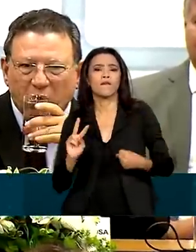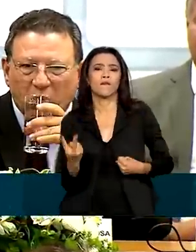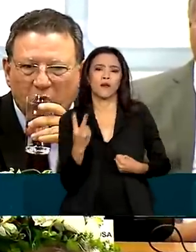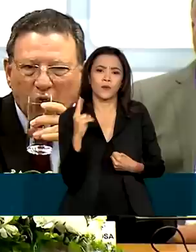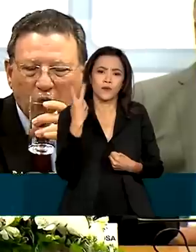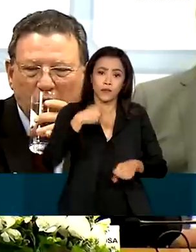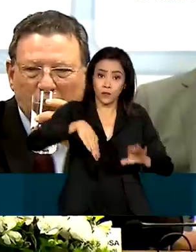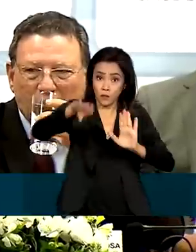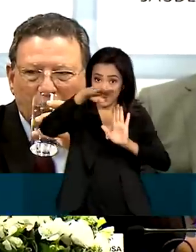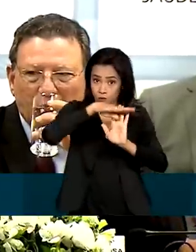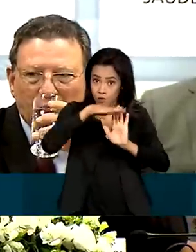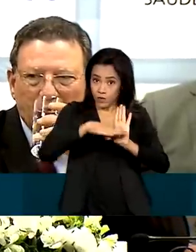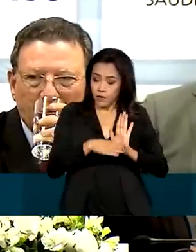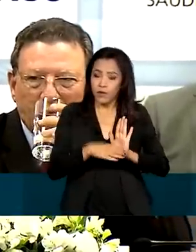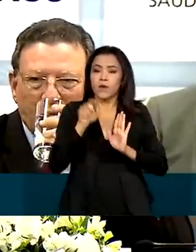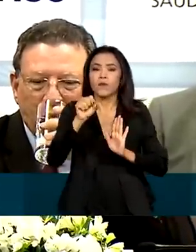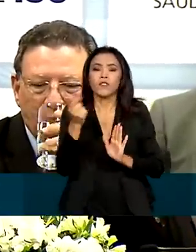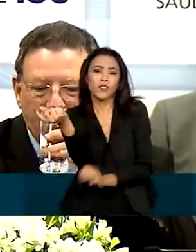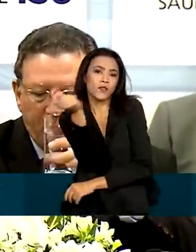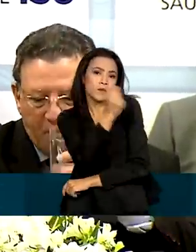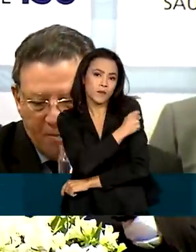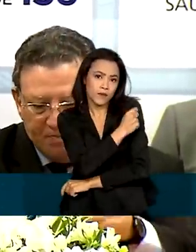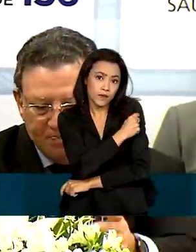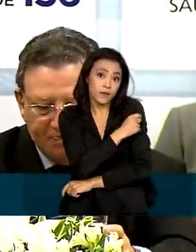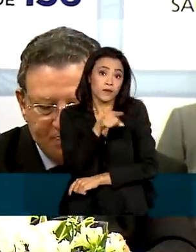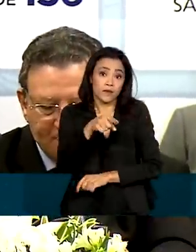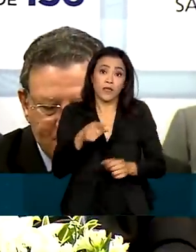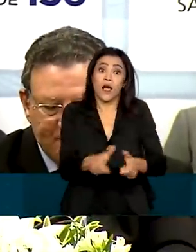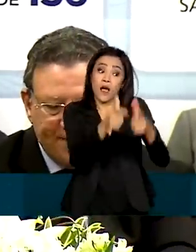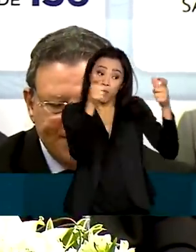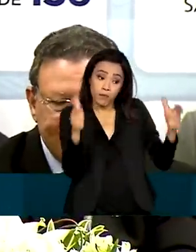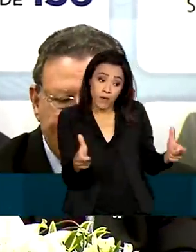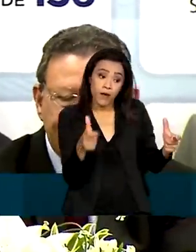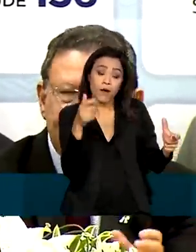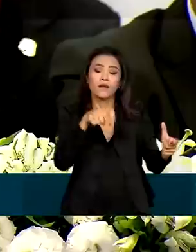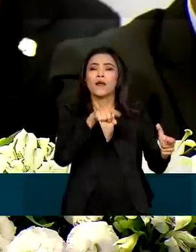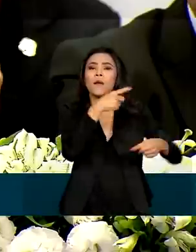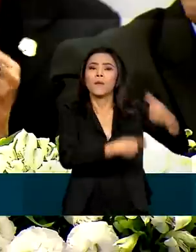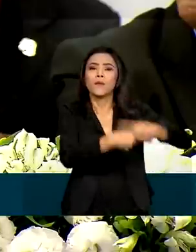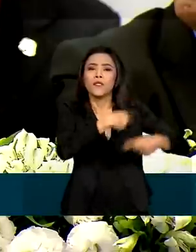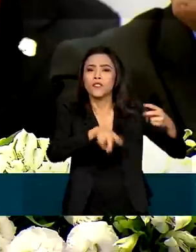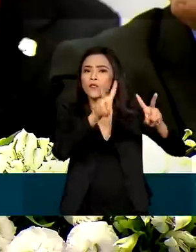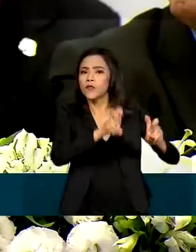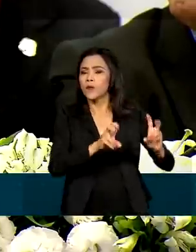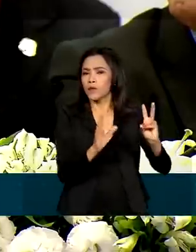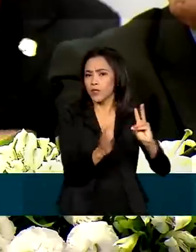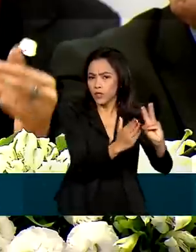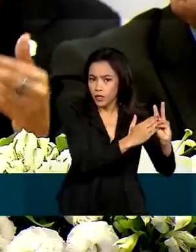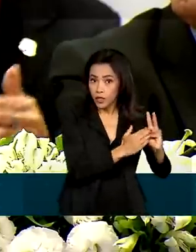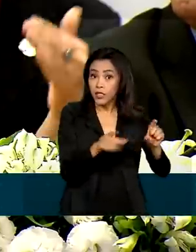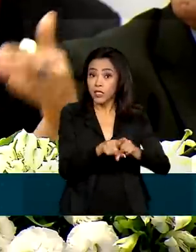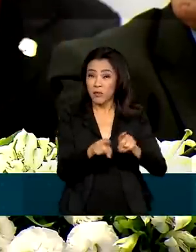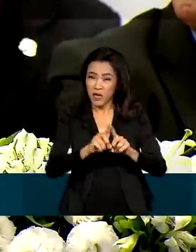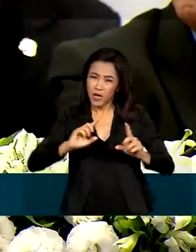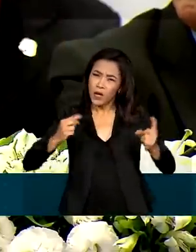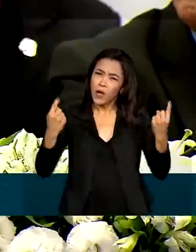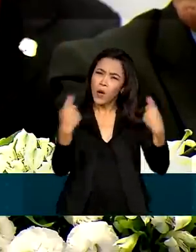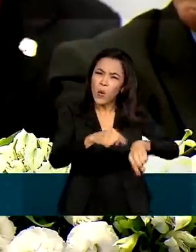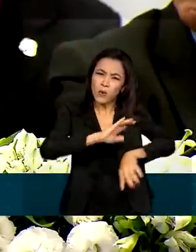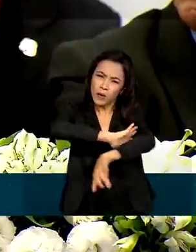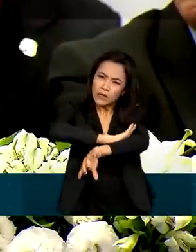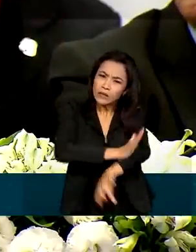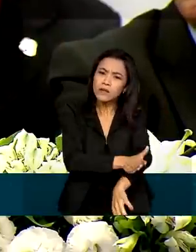Nacional de Imunizações, a ampliação da política de saúde indígena e o combate ao racismo estrutural,